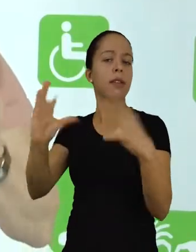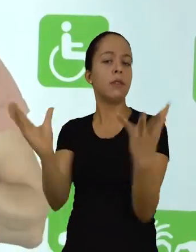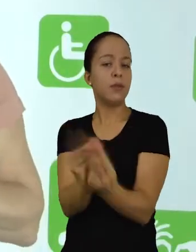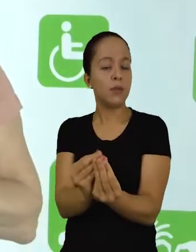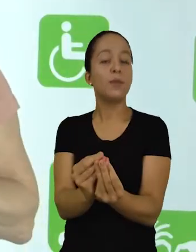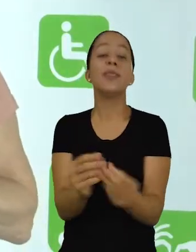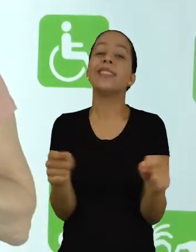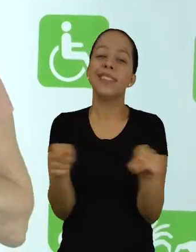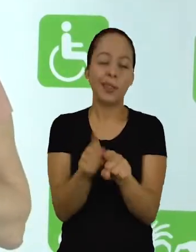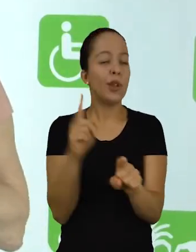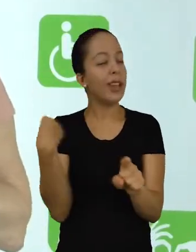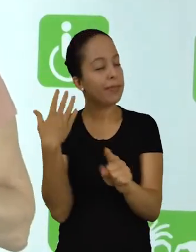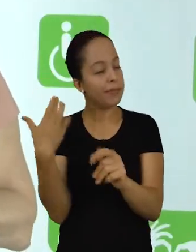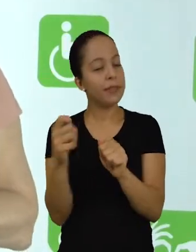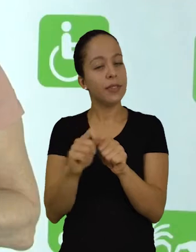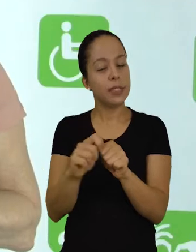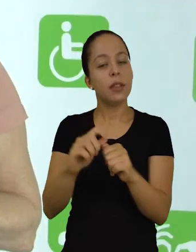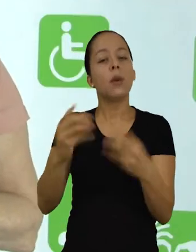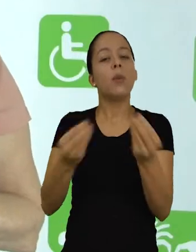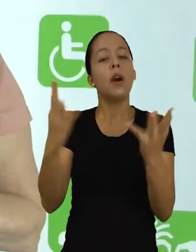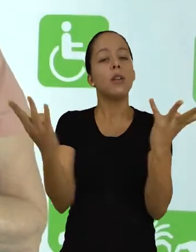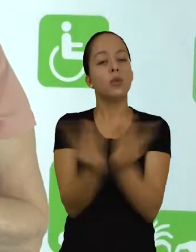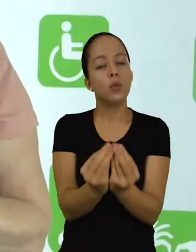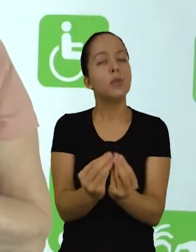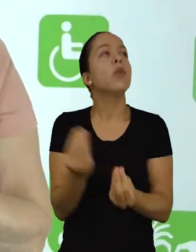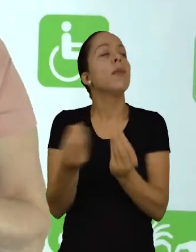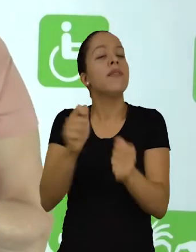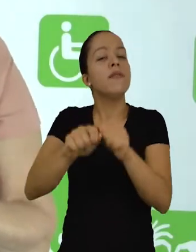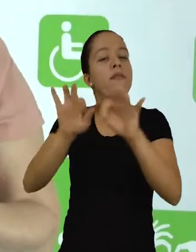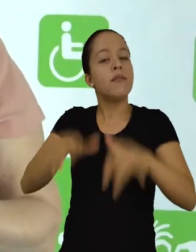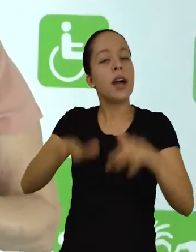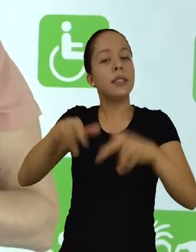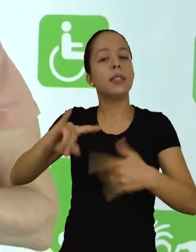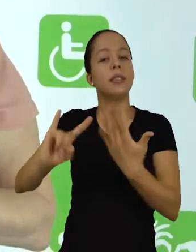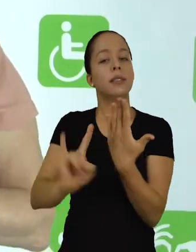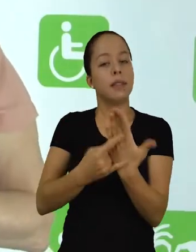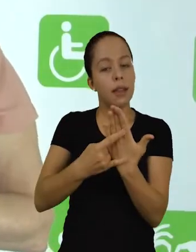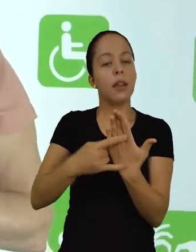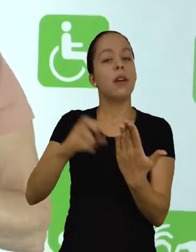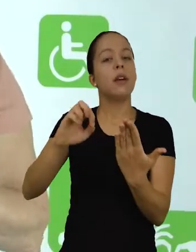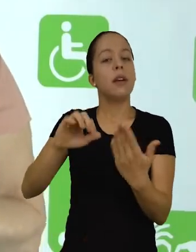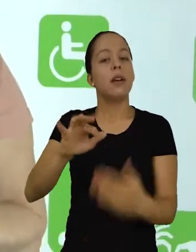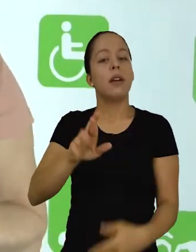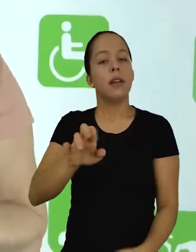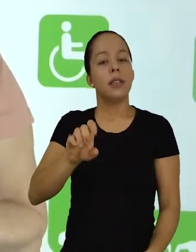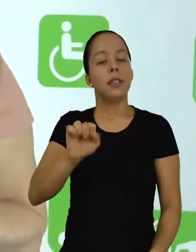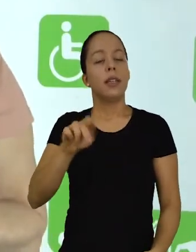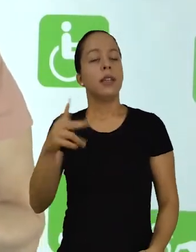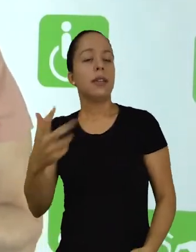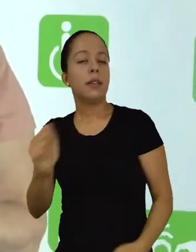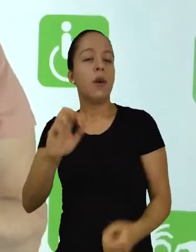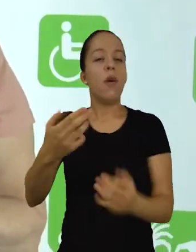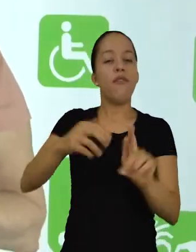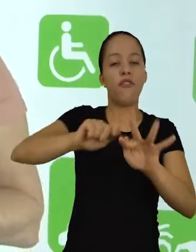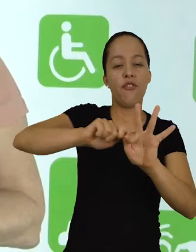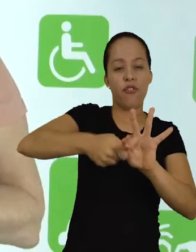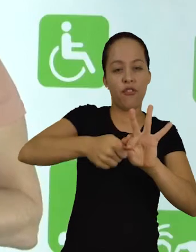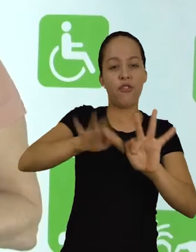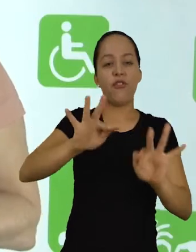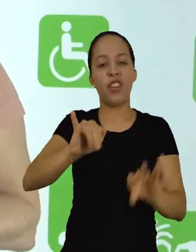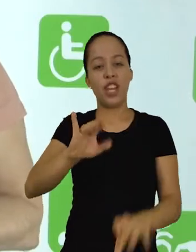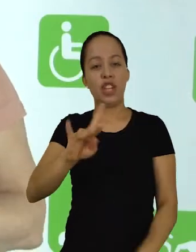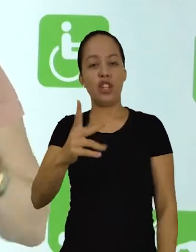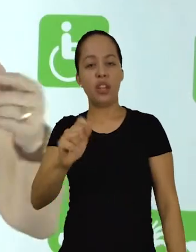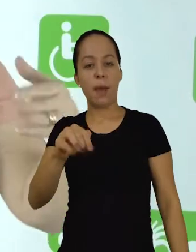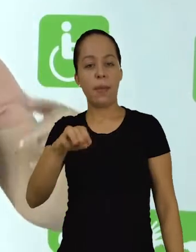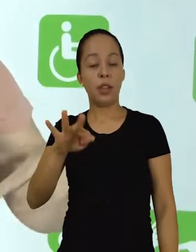que nós vimos sobre como fazer um resumo, como fazer uma resenha, como elaborar um fichamento ou então um mapa